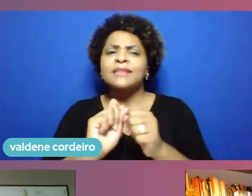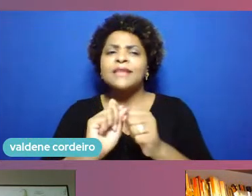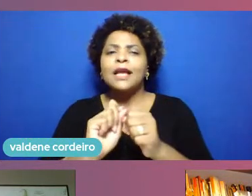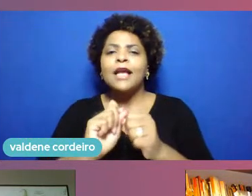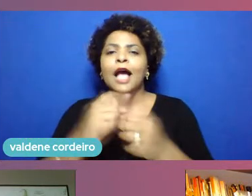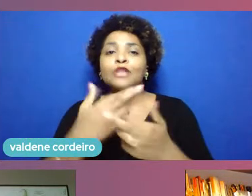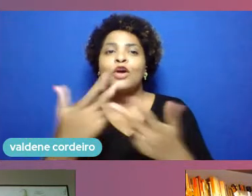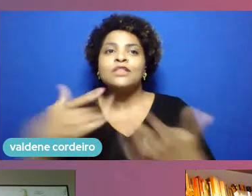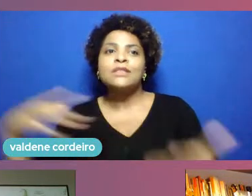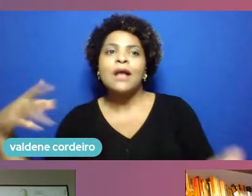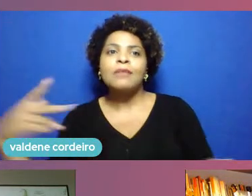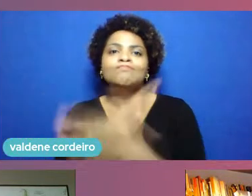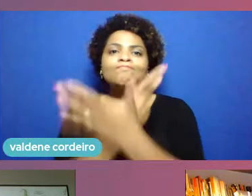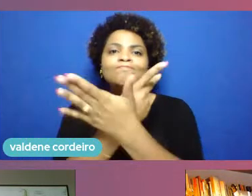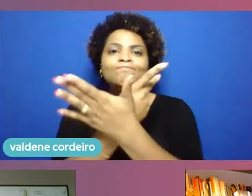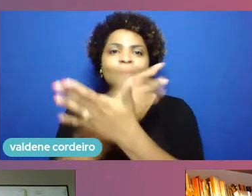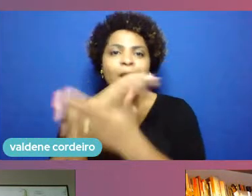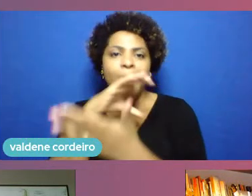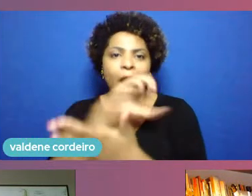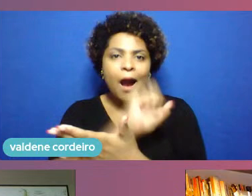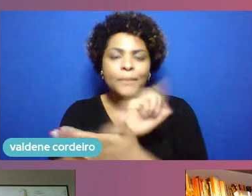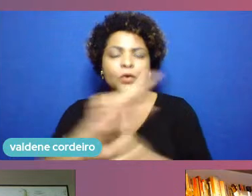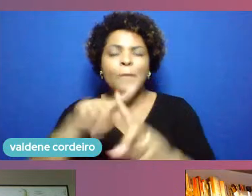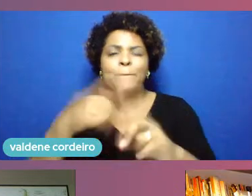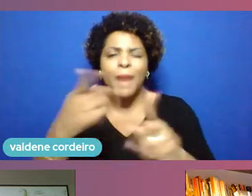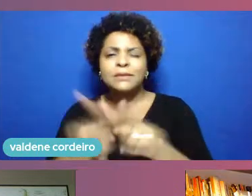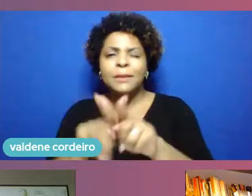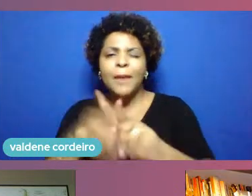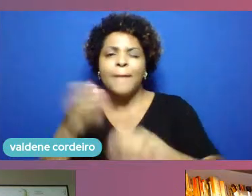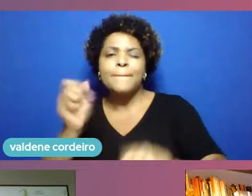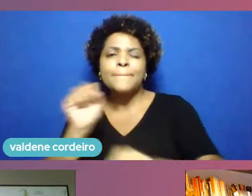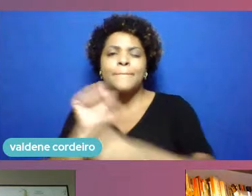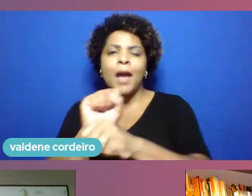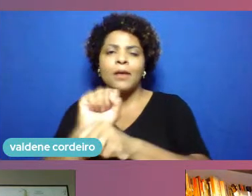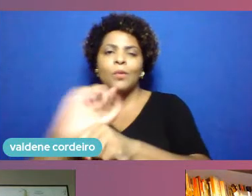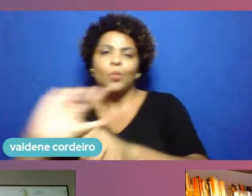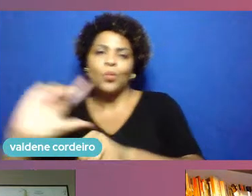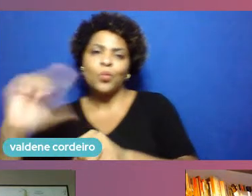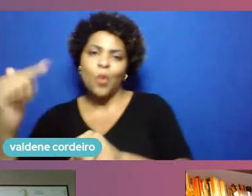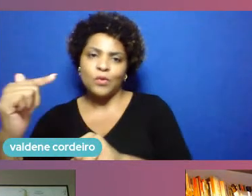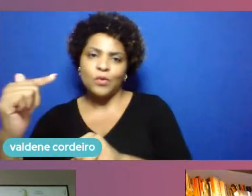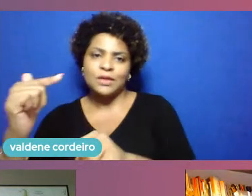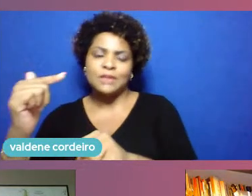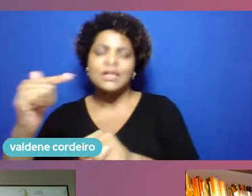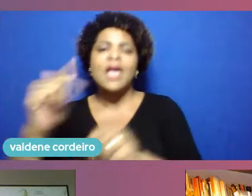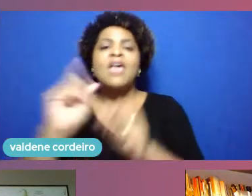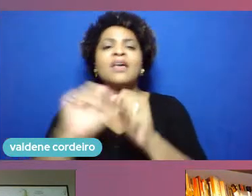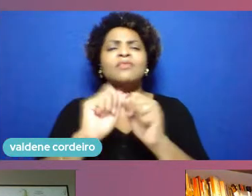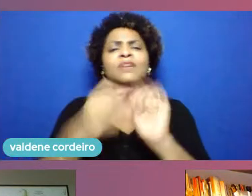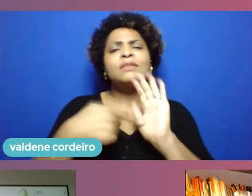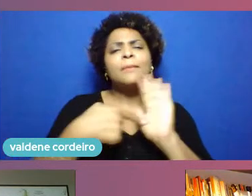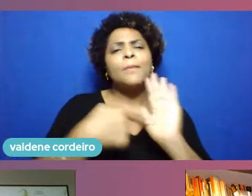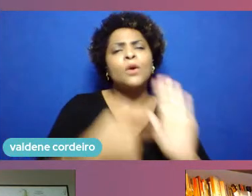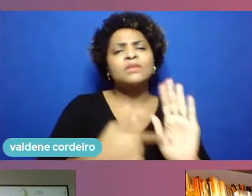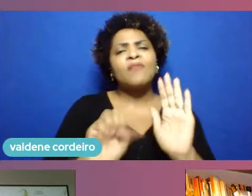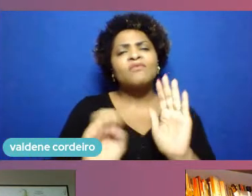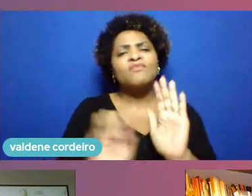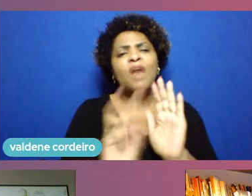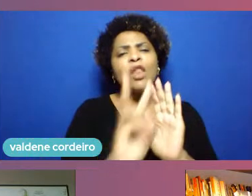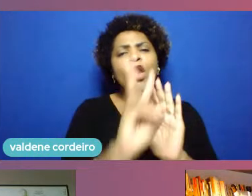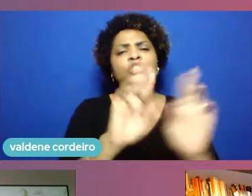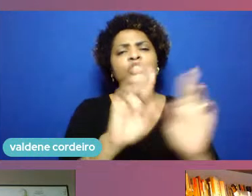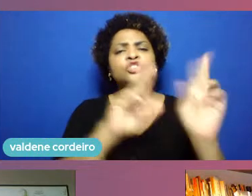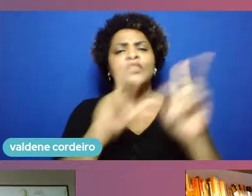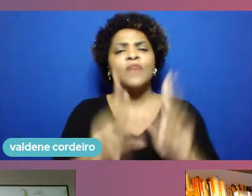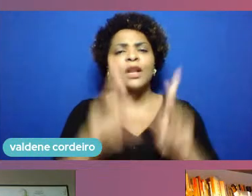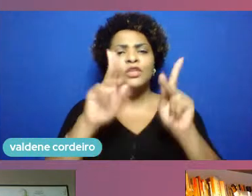acelerar oportunidades que realmente trazem um valor diferenciado para as pessoas. E isso é